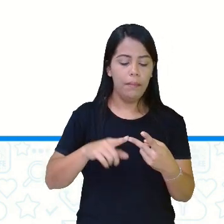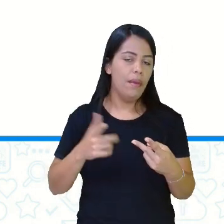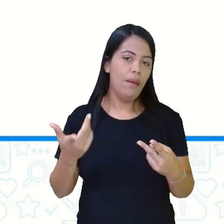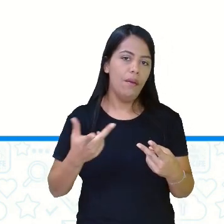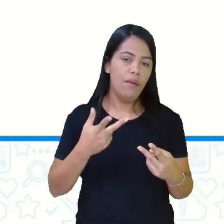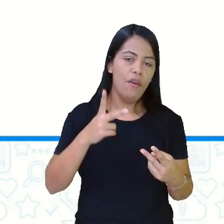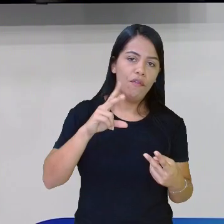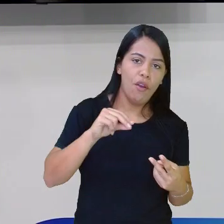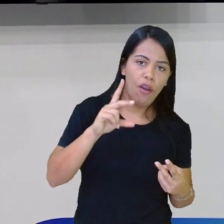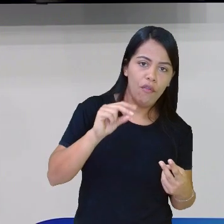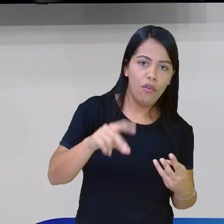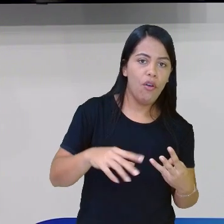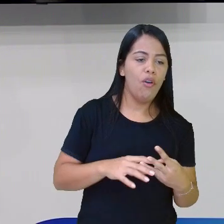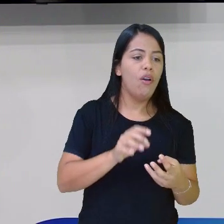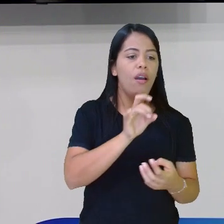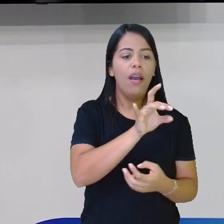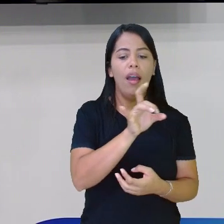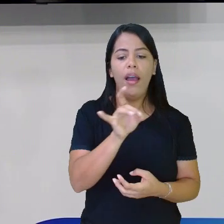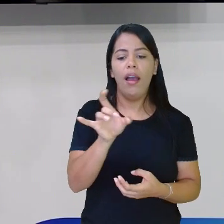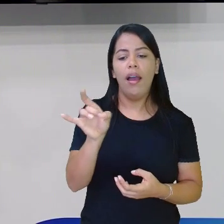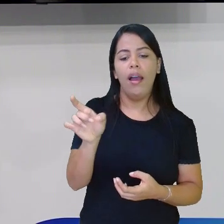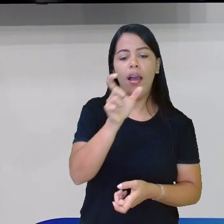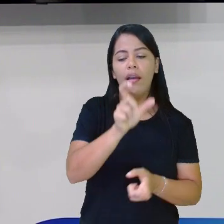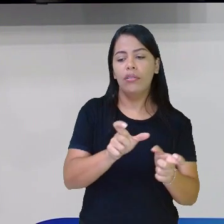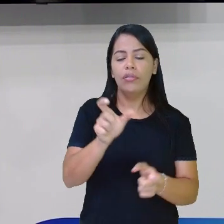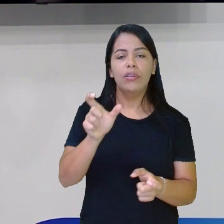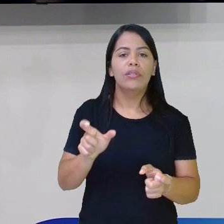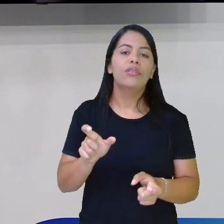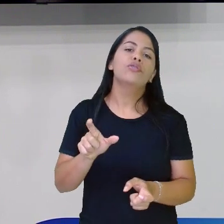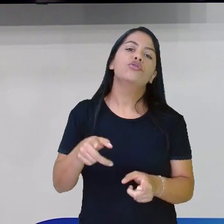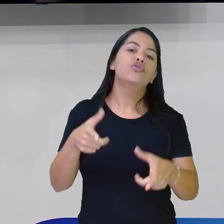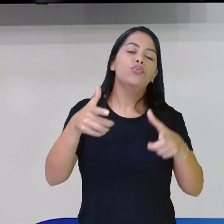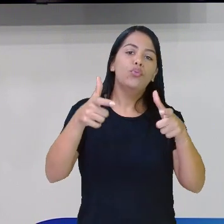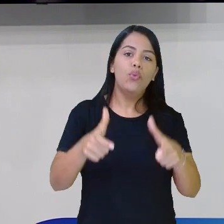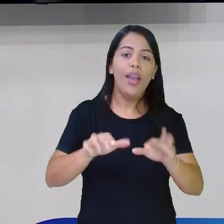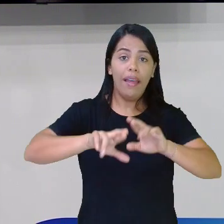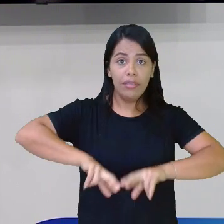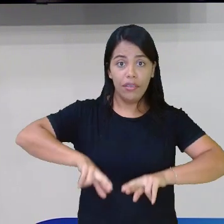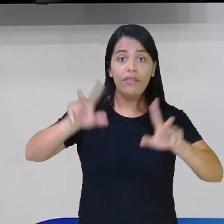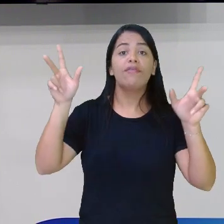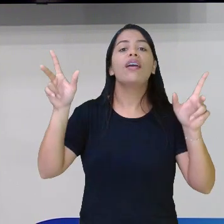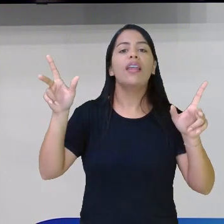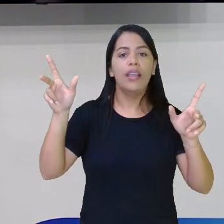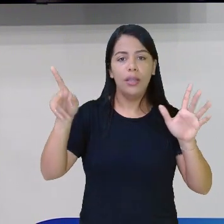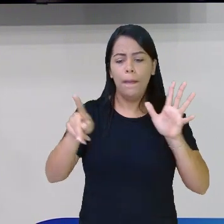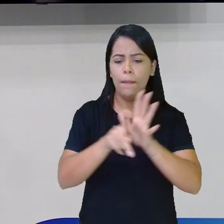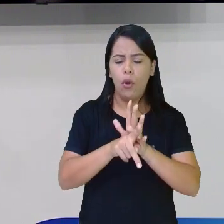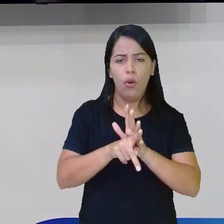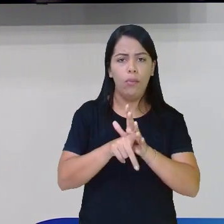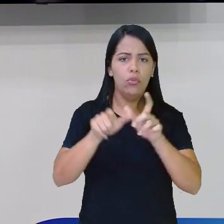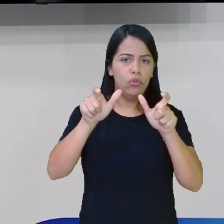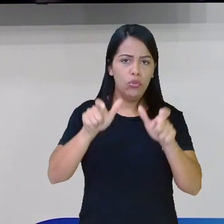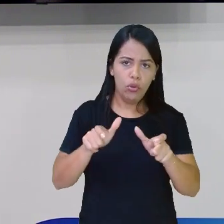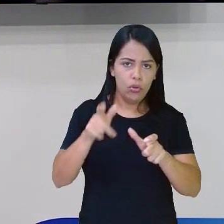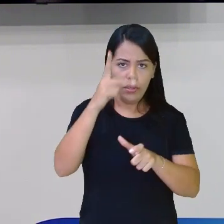lugar. E logo tinha o adjetivo pátrio daquele lugar de onde a pessoa era, tá?